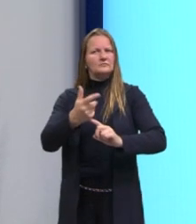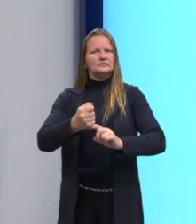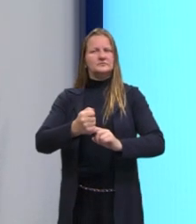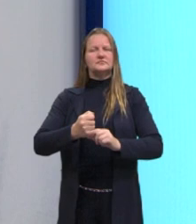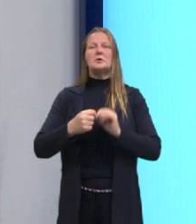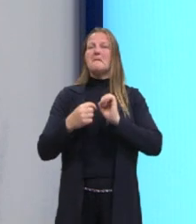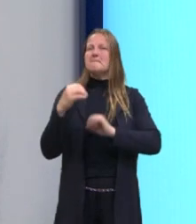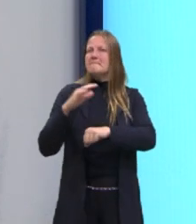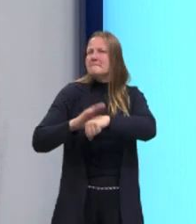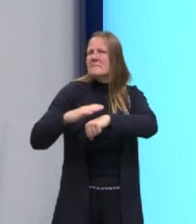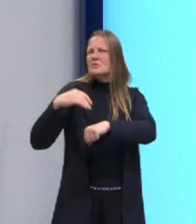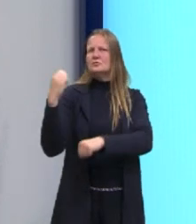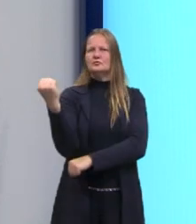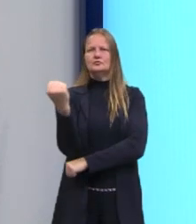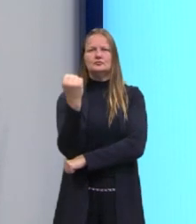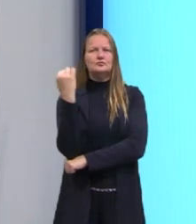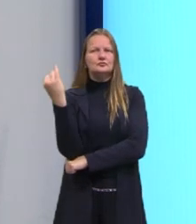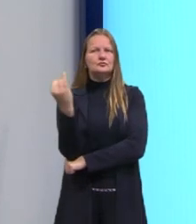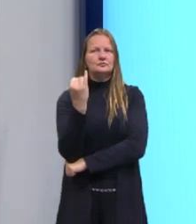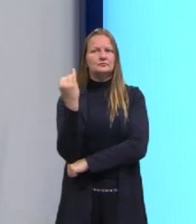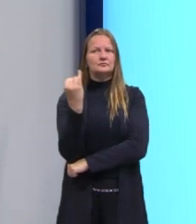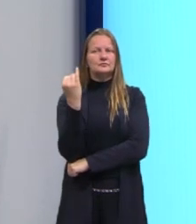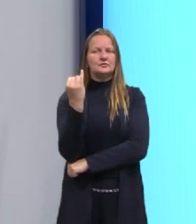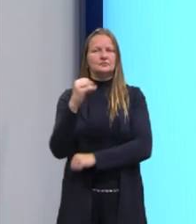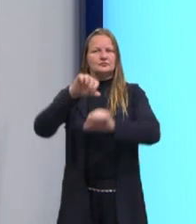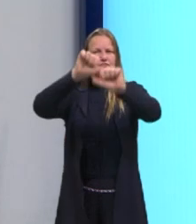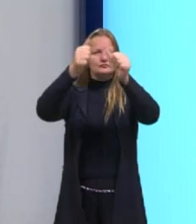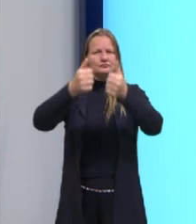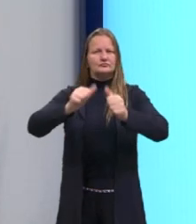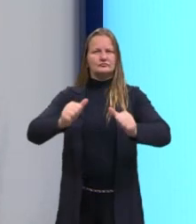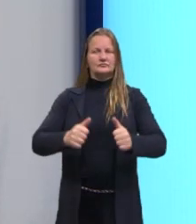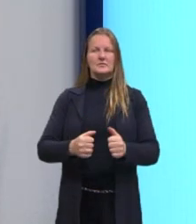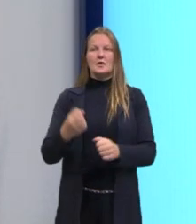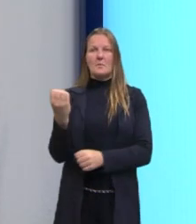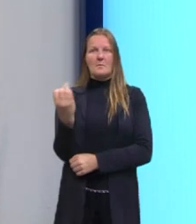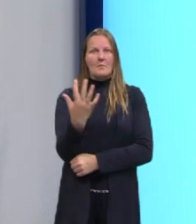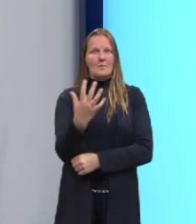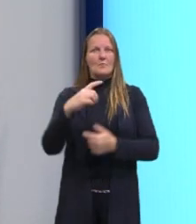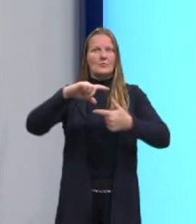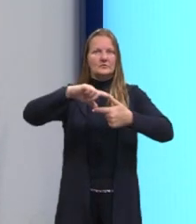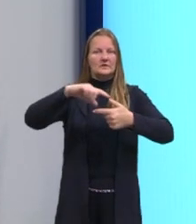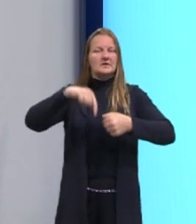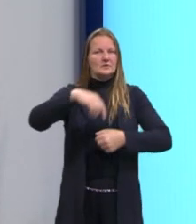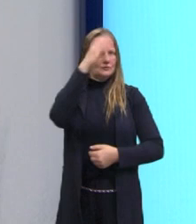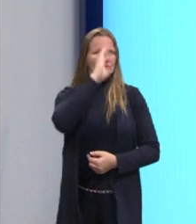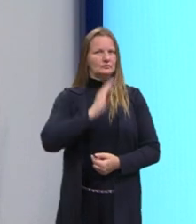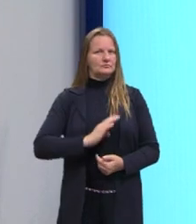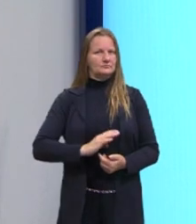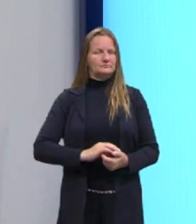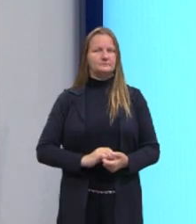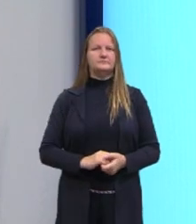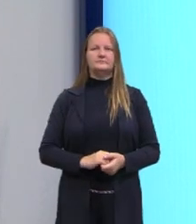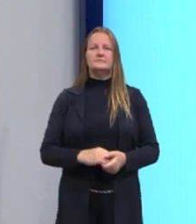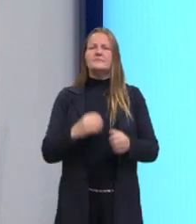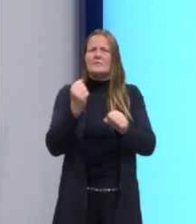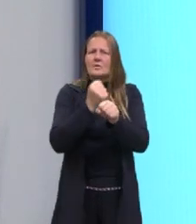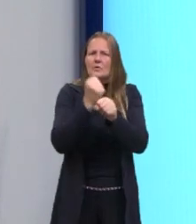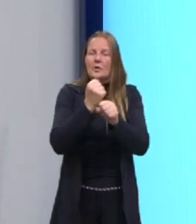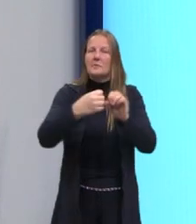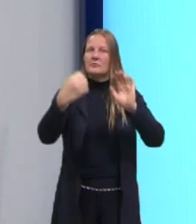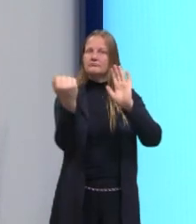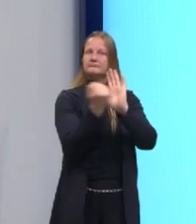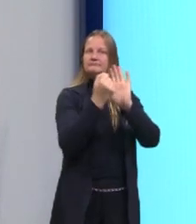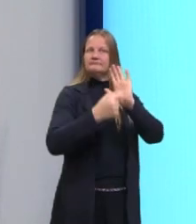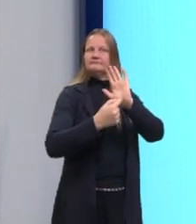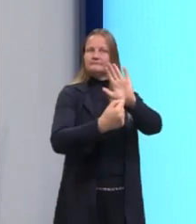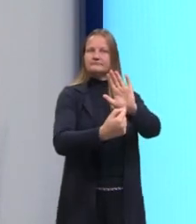expoentes no que diz a respeito à escultura modernista aqui no Brasil. E a sua obra é marcada